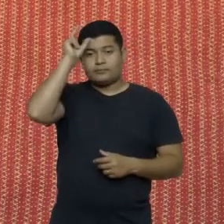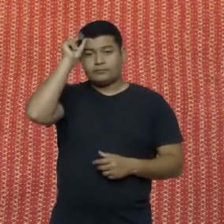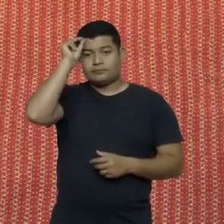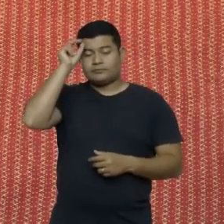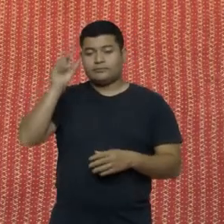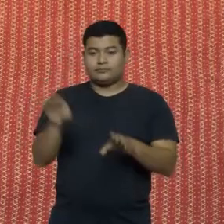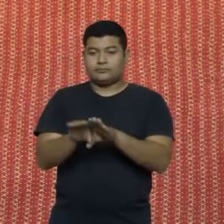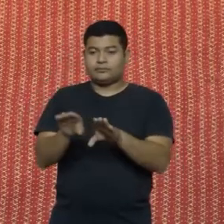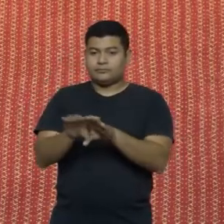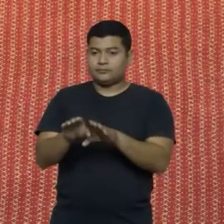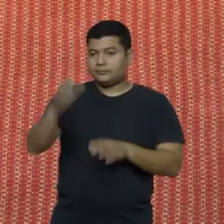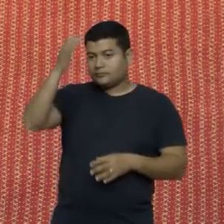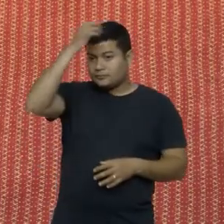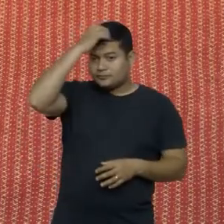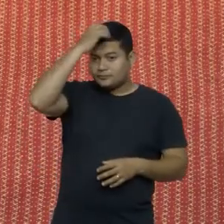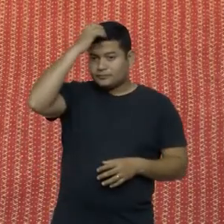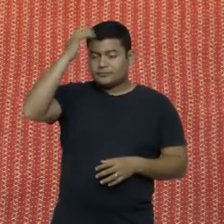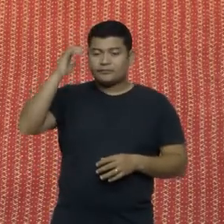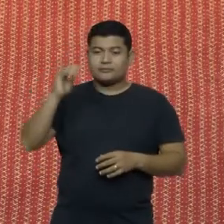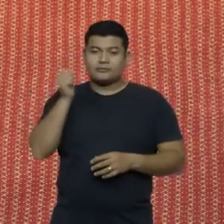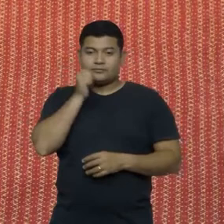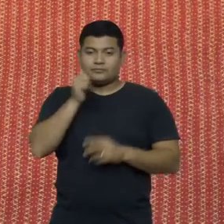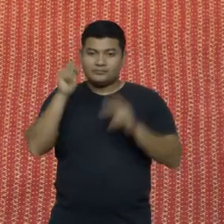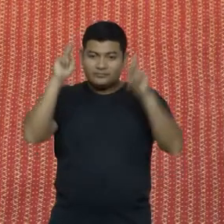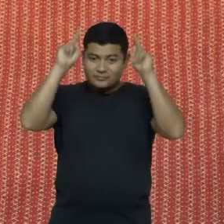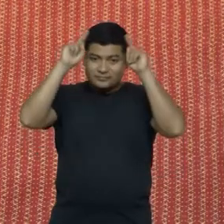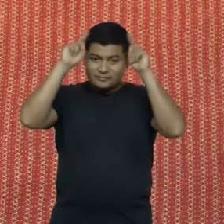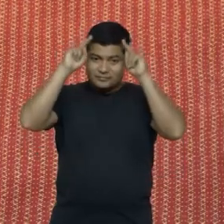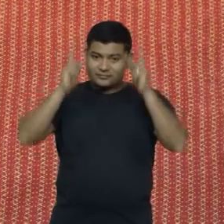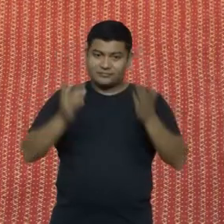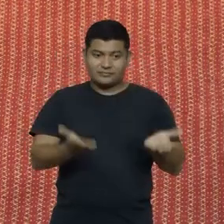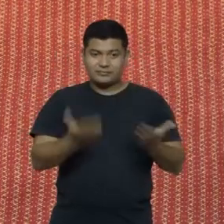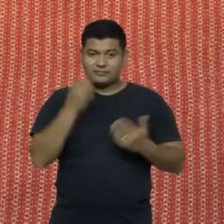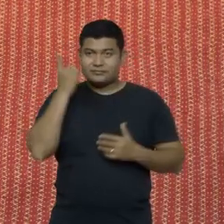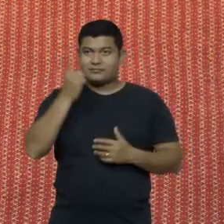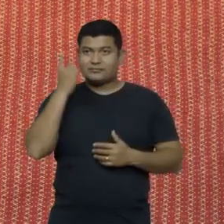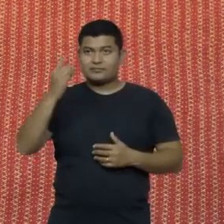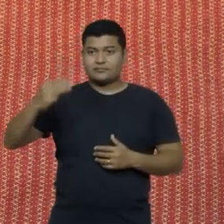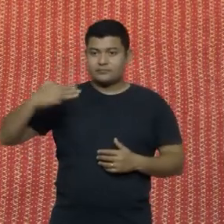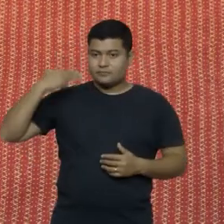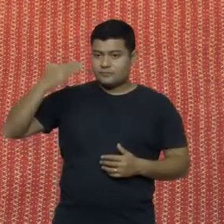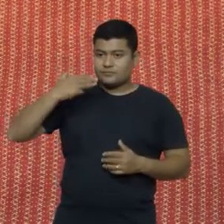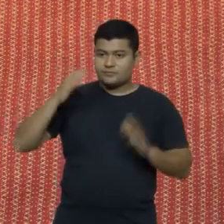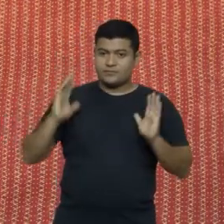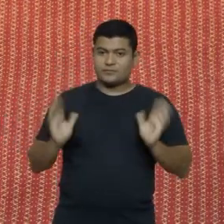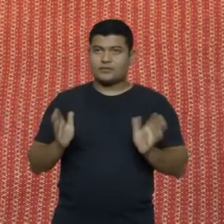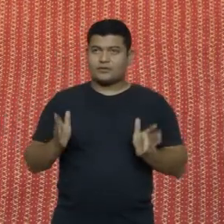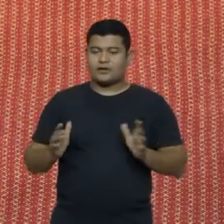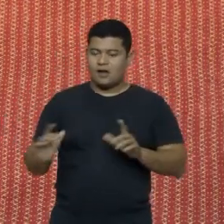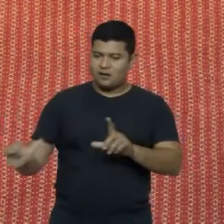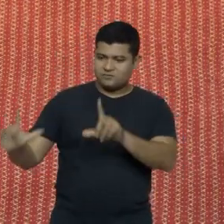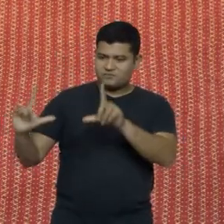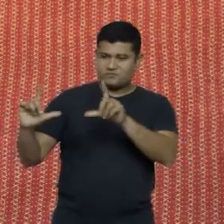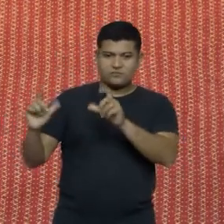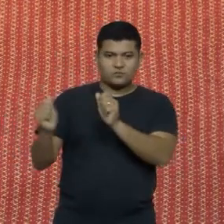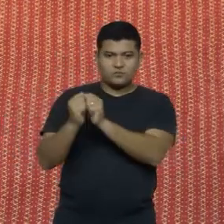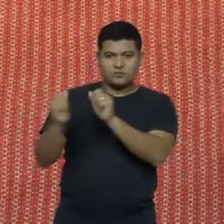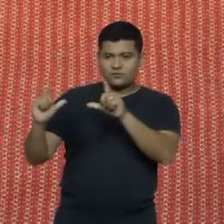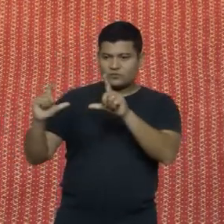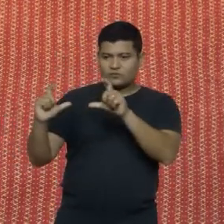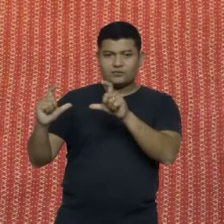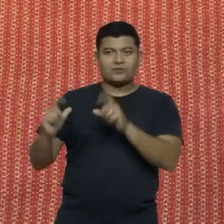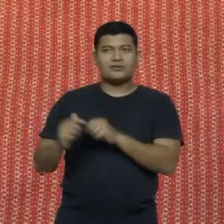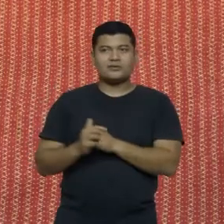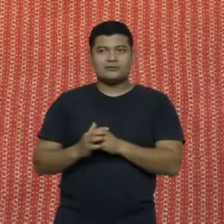e as princesas, o deputado Márcio, que já se coloca aí para a foto. Imagino a